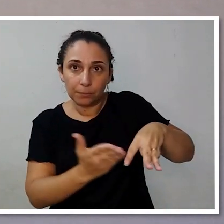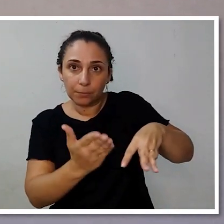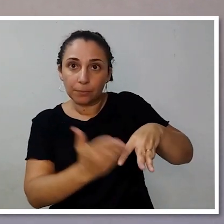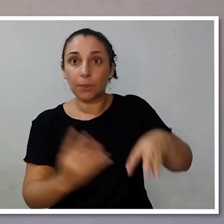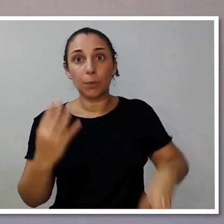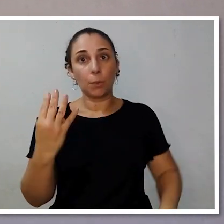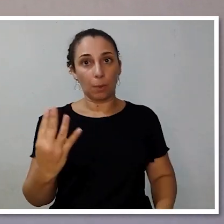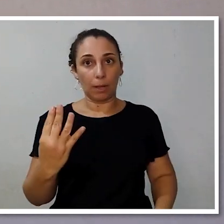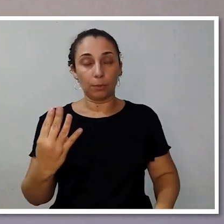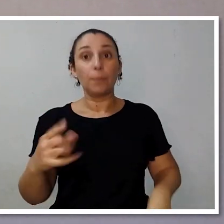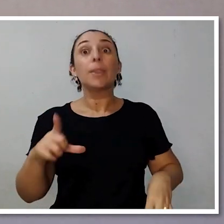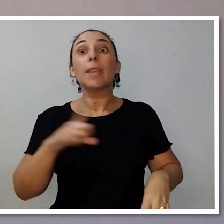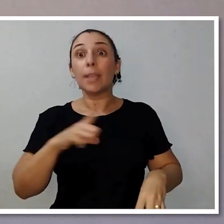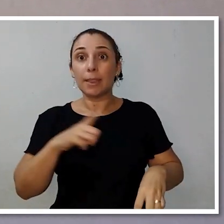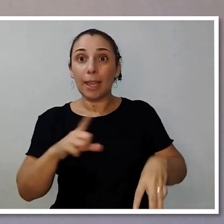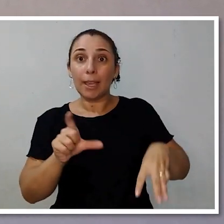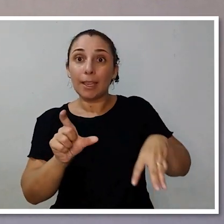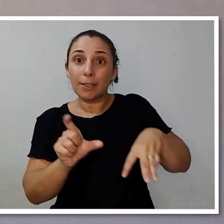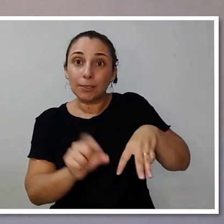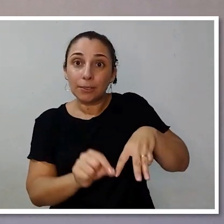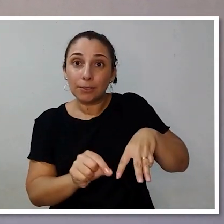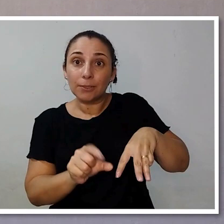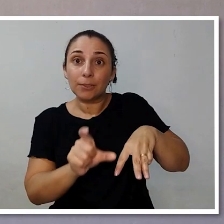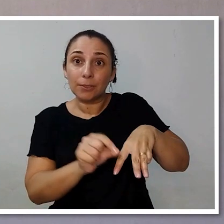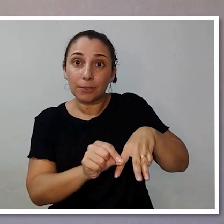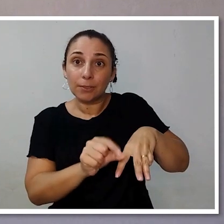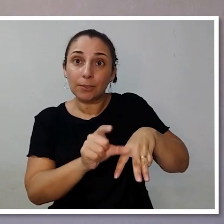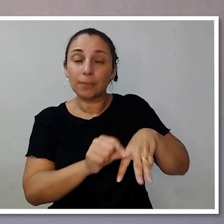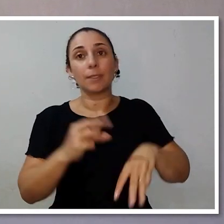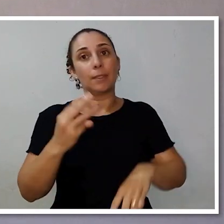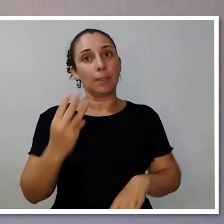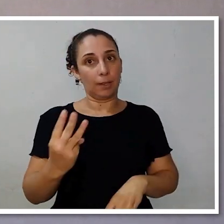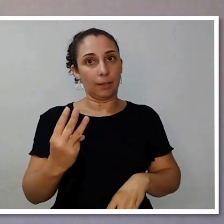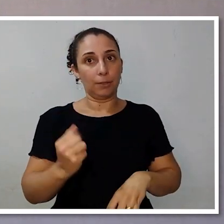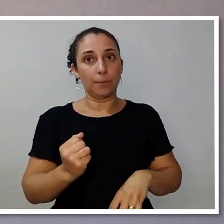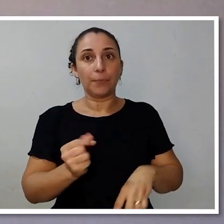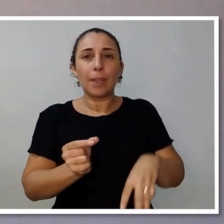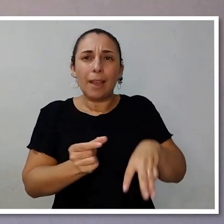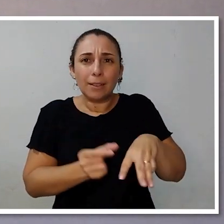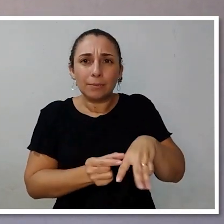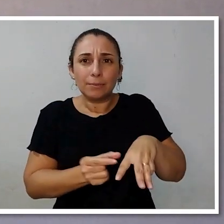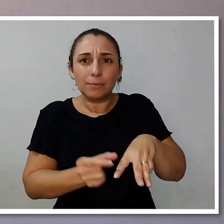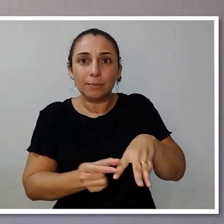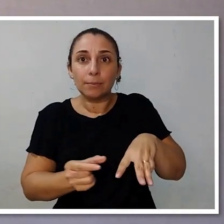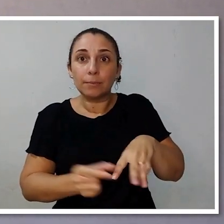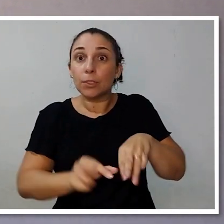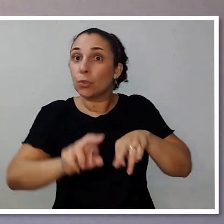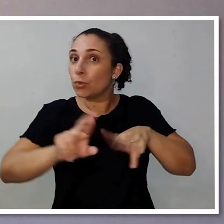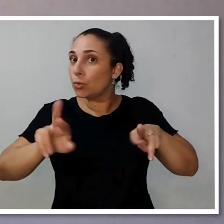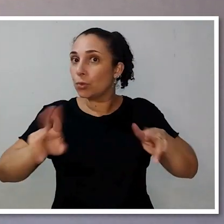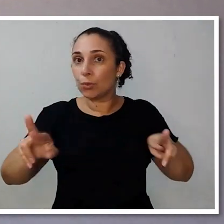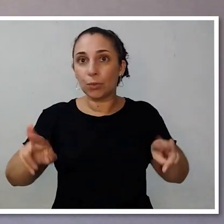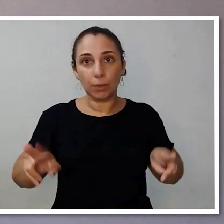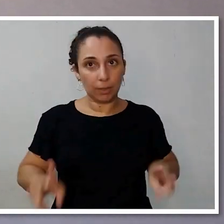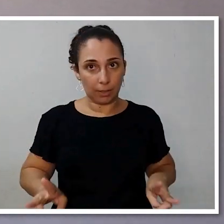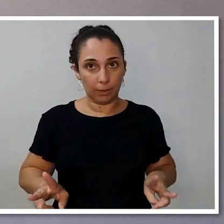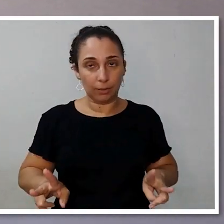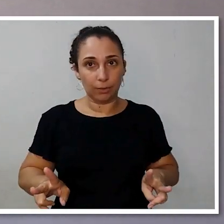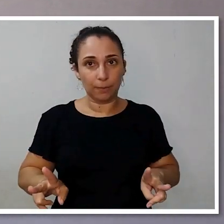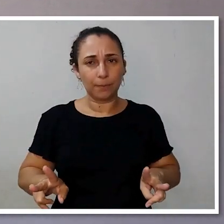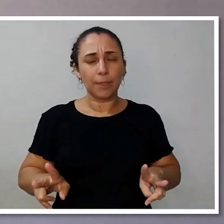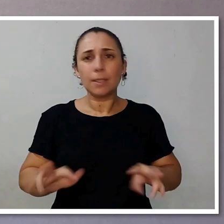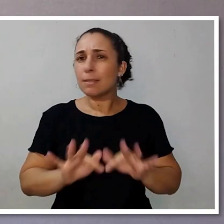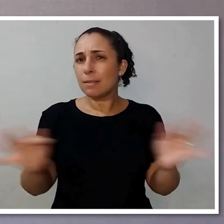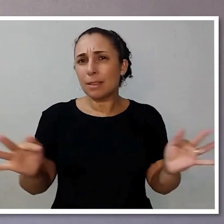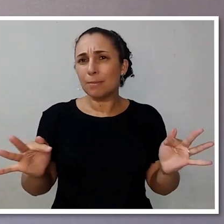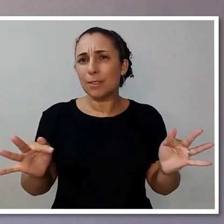três braçadeiras. As seções, elas têm comprimentos e diâmetros diferentes umas das outras. O motivo é muito